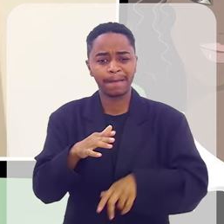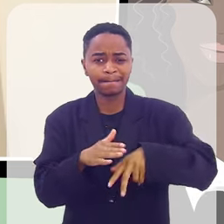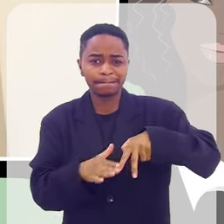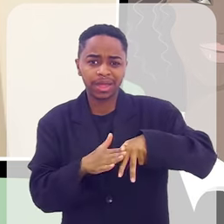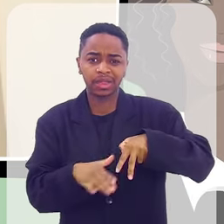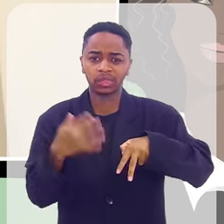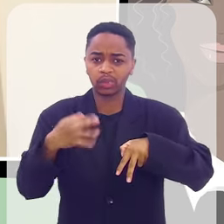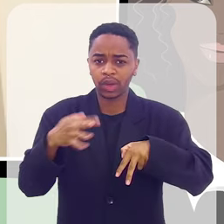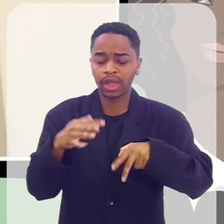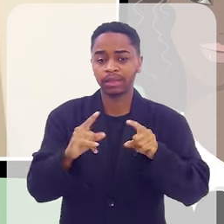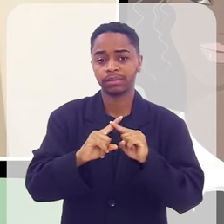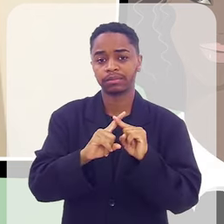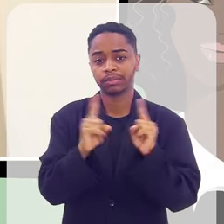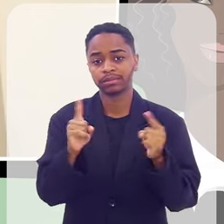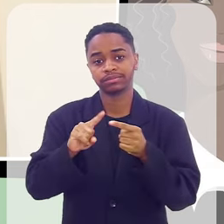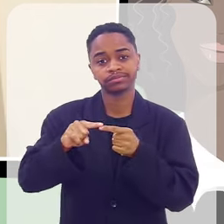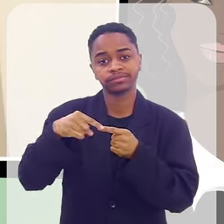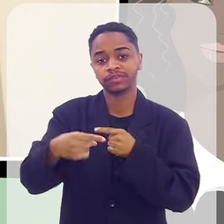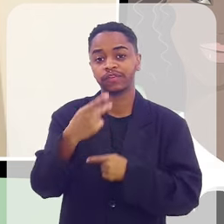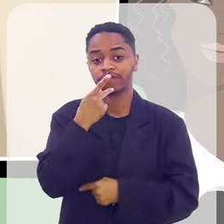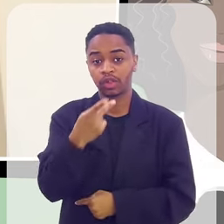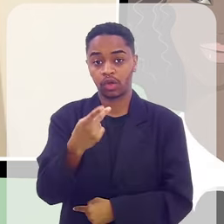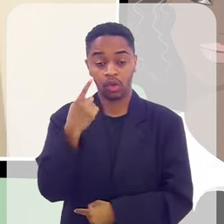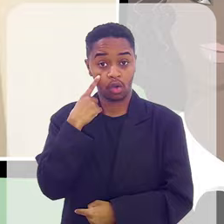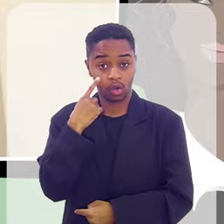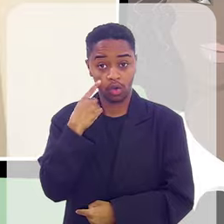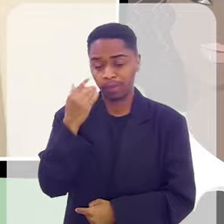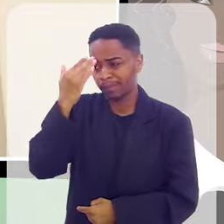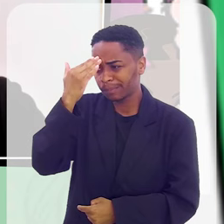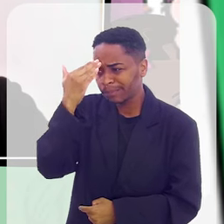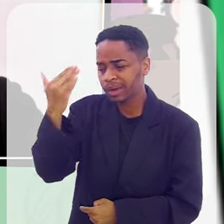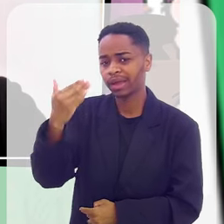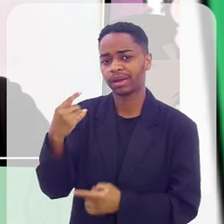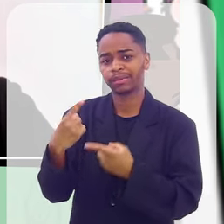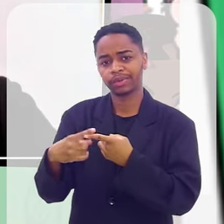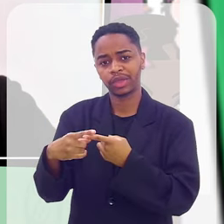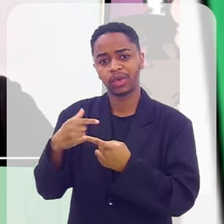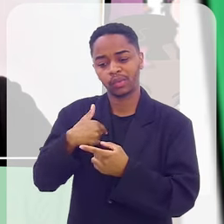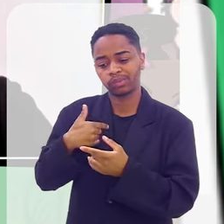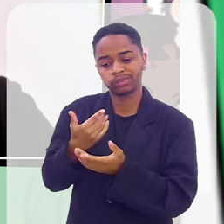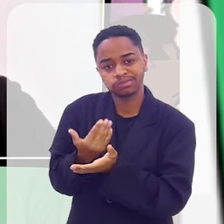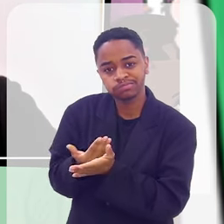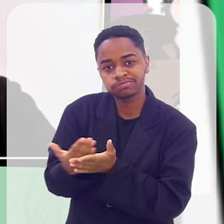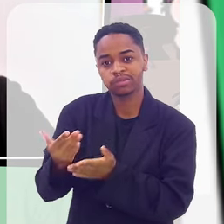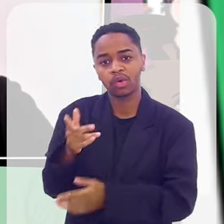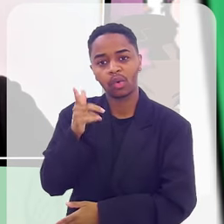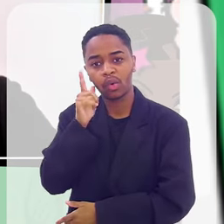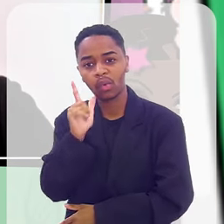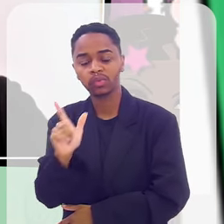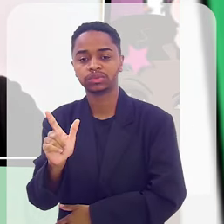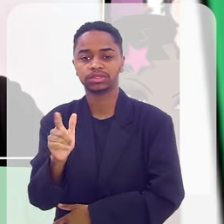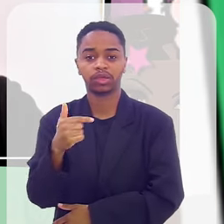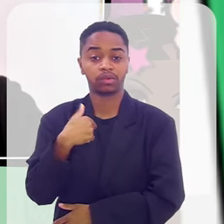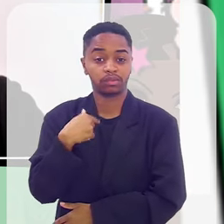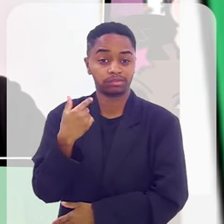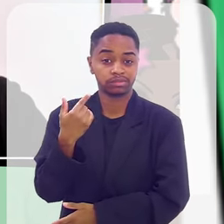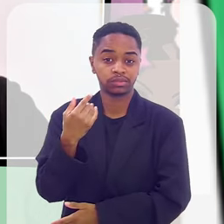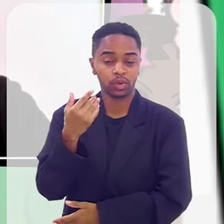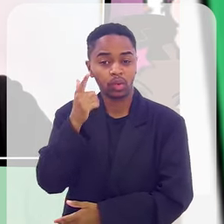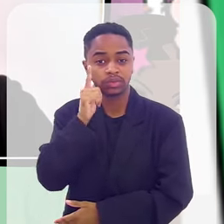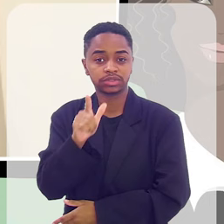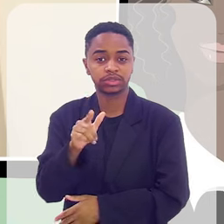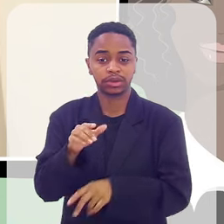Ah, minha perna está doendo, isso está doendo. Mas, assim, aí, depois ela falava, Ilda, sou muito grata porque eu estou conseguindo mover até